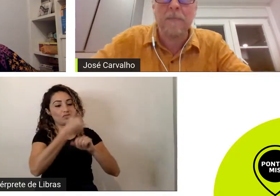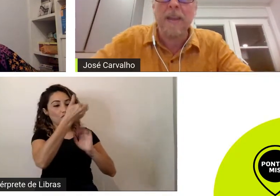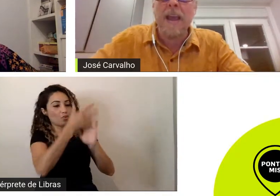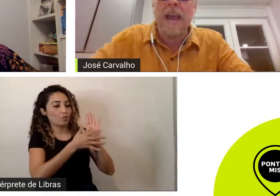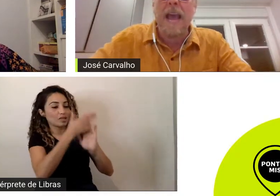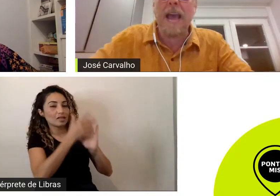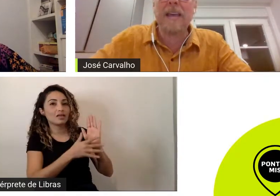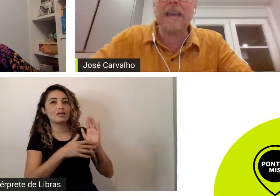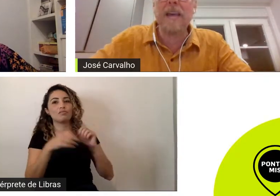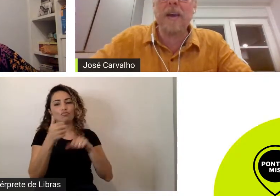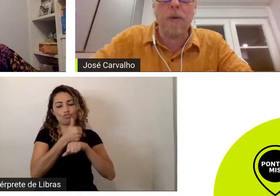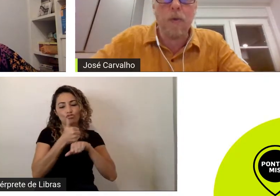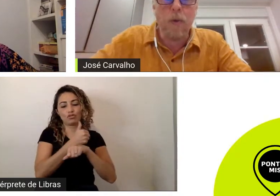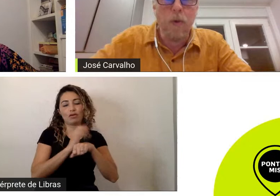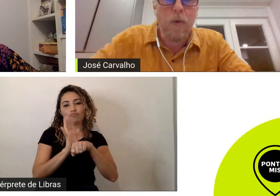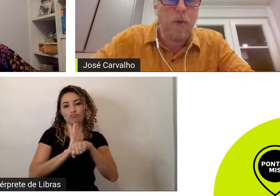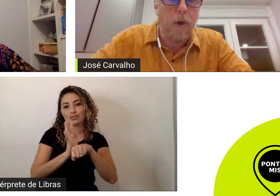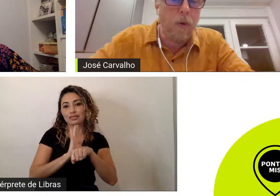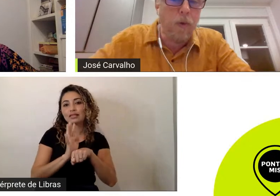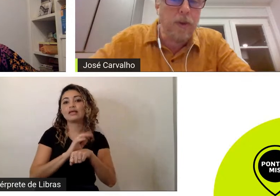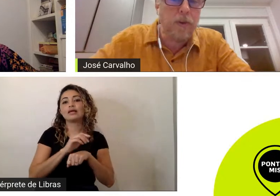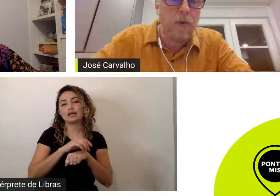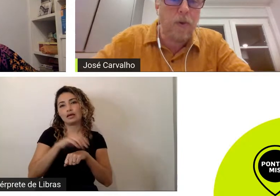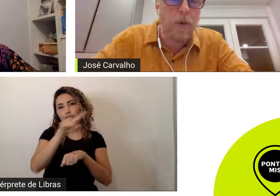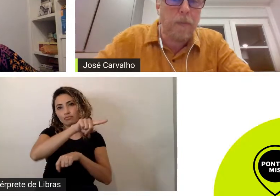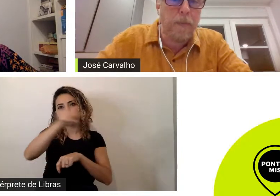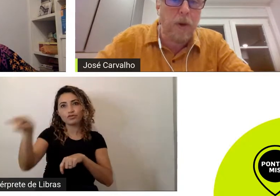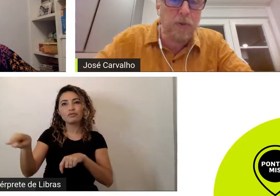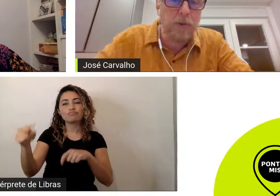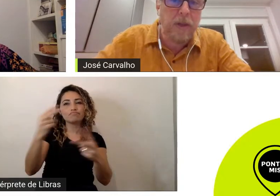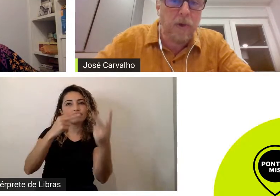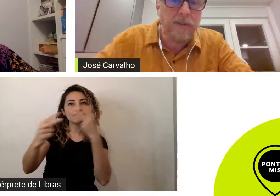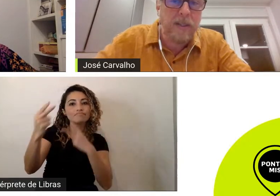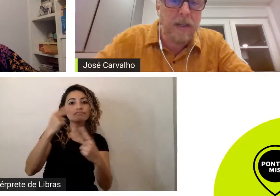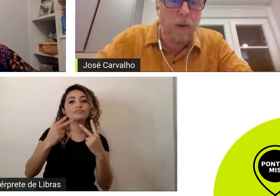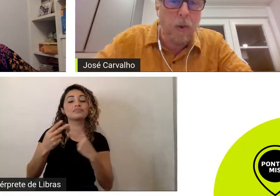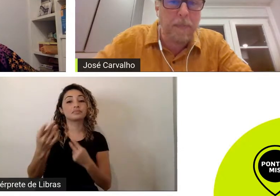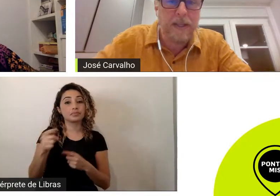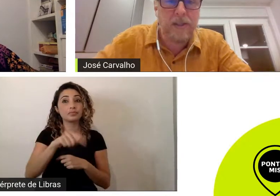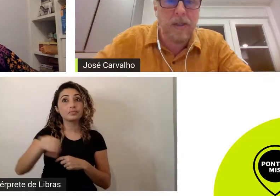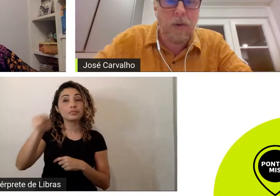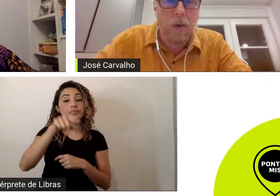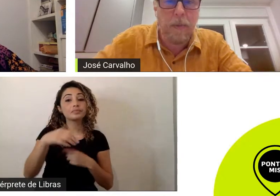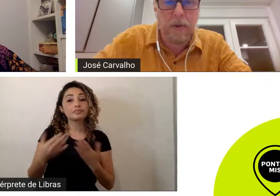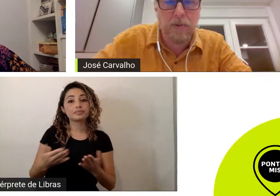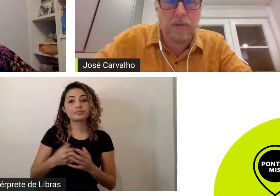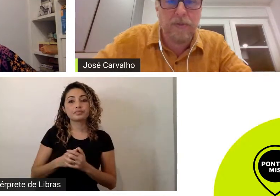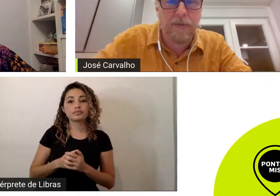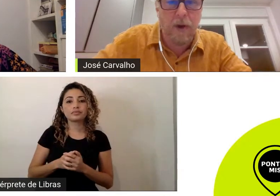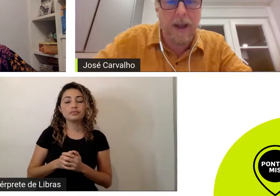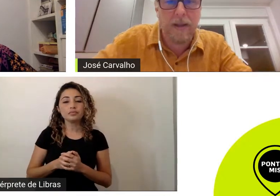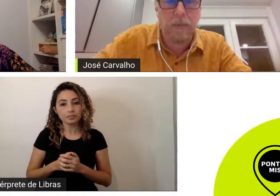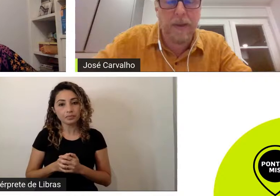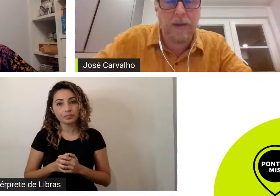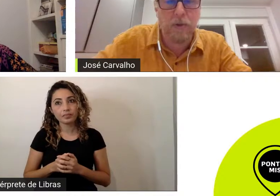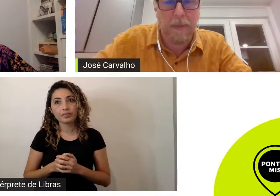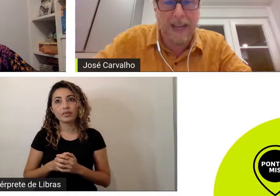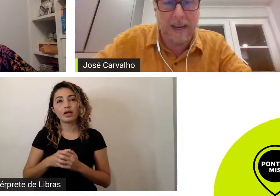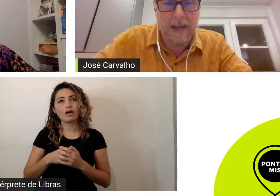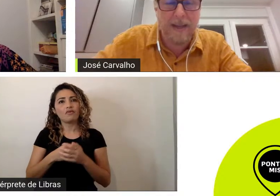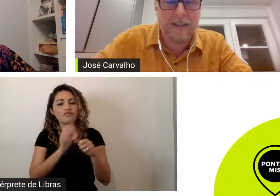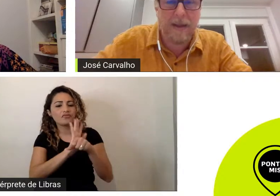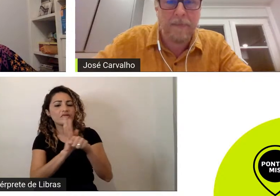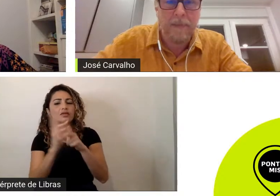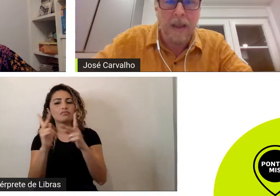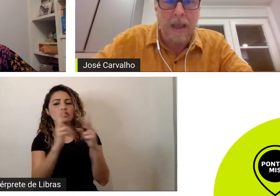gente é que o único produto que conseguia competir como produto de fora no período